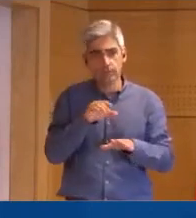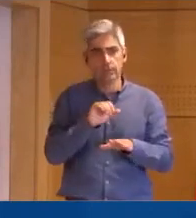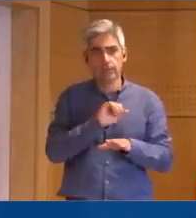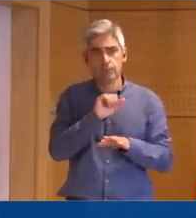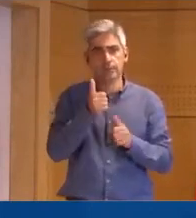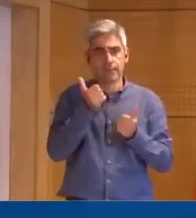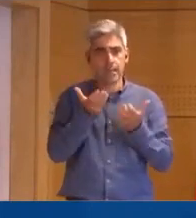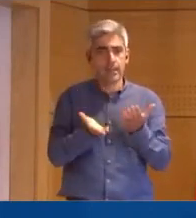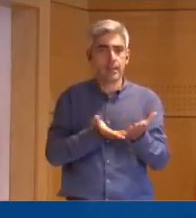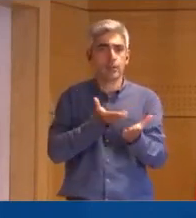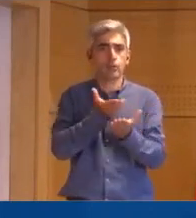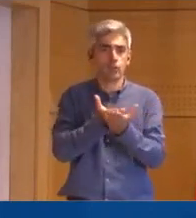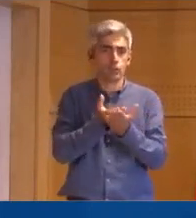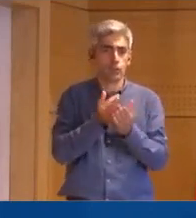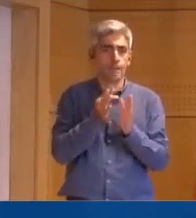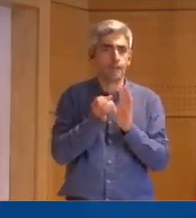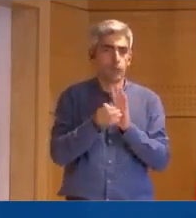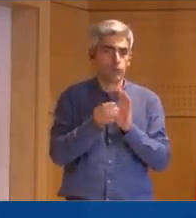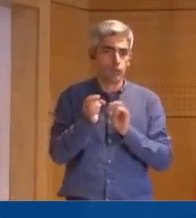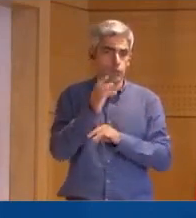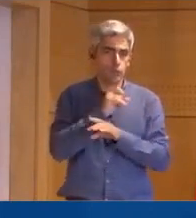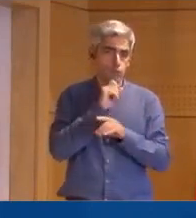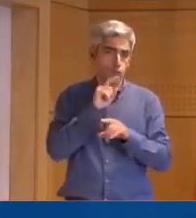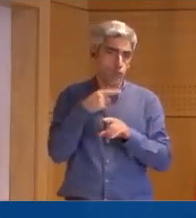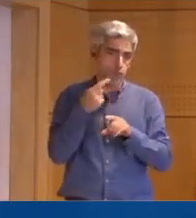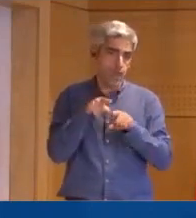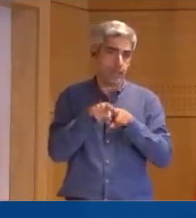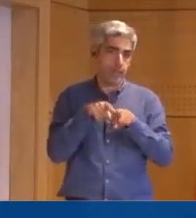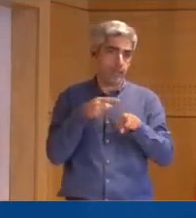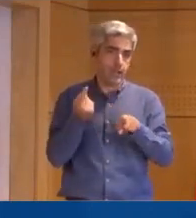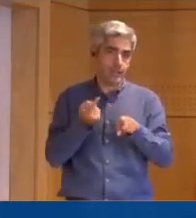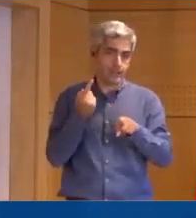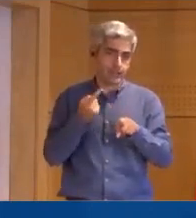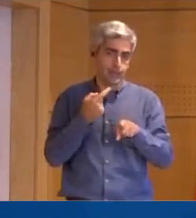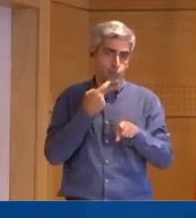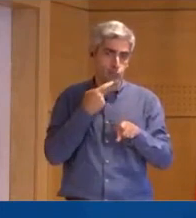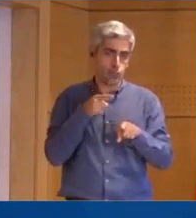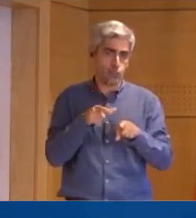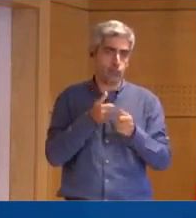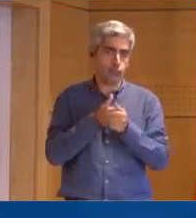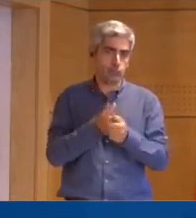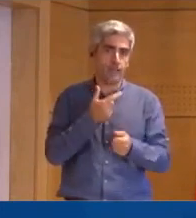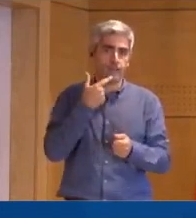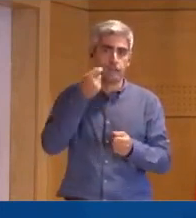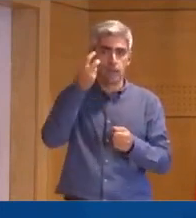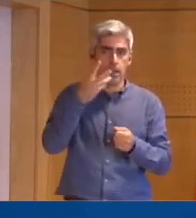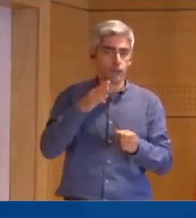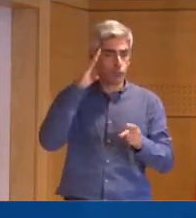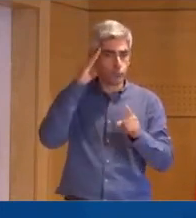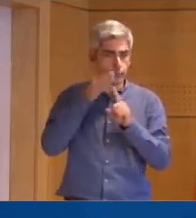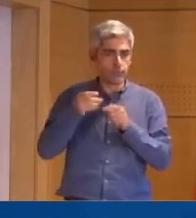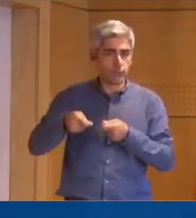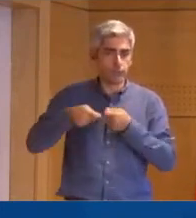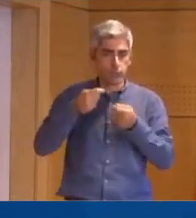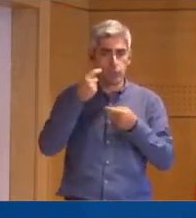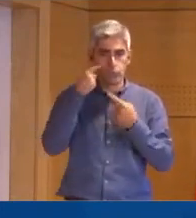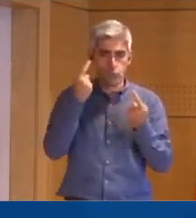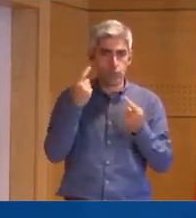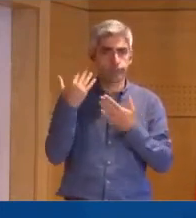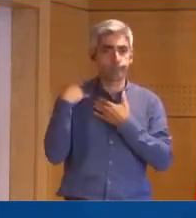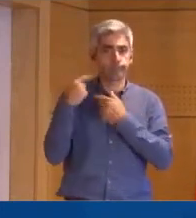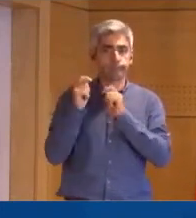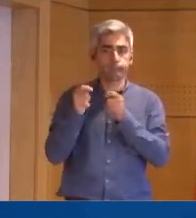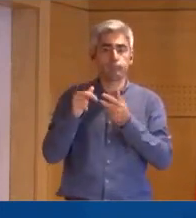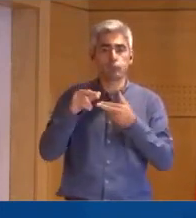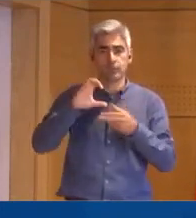suas candidaturas a fundos europeus, o que podia atrasar significativamente também o cumprimento de um conjunto de objetivos de investimento público a cargo dos